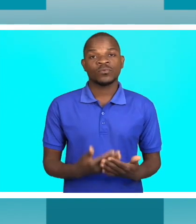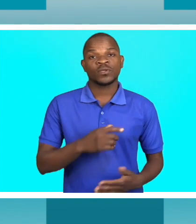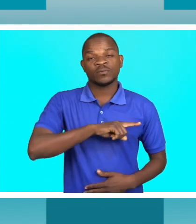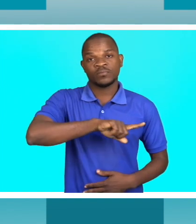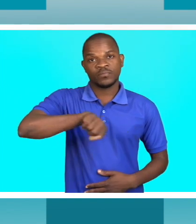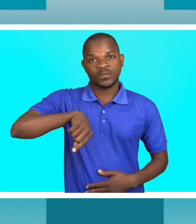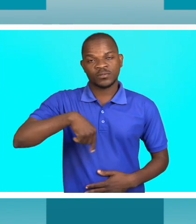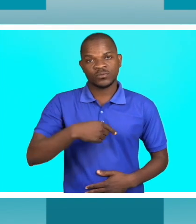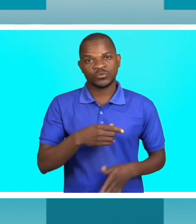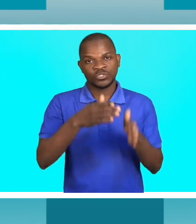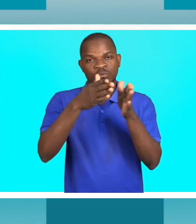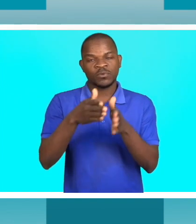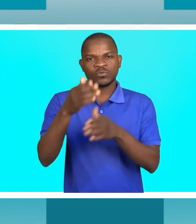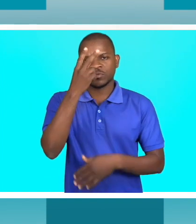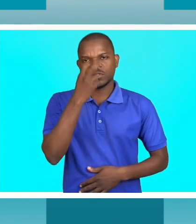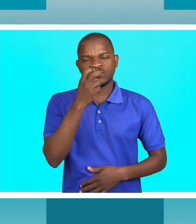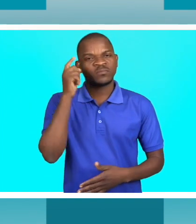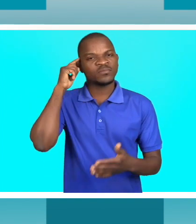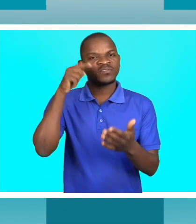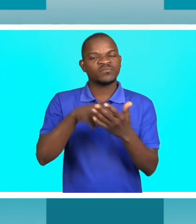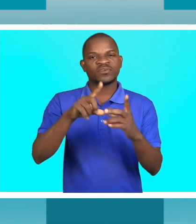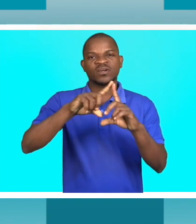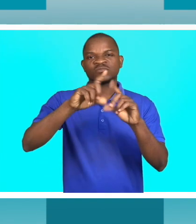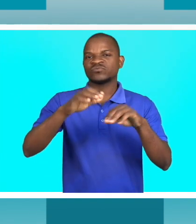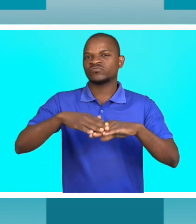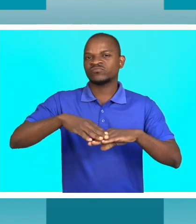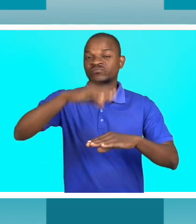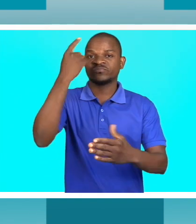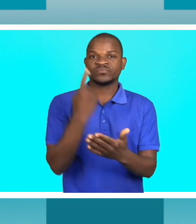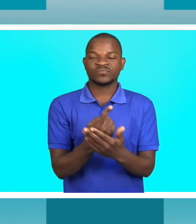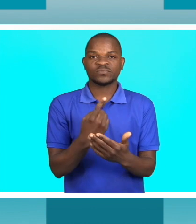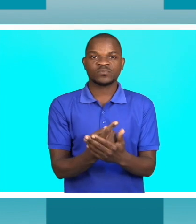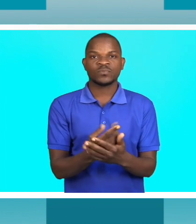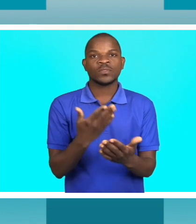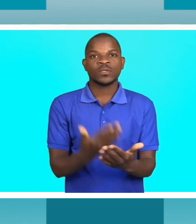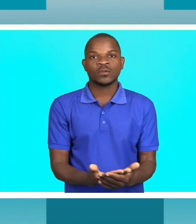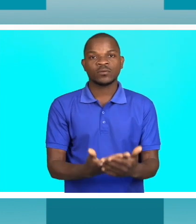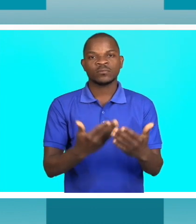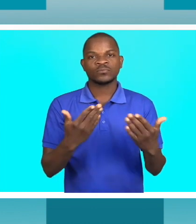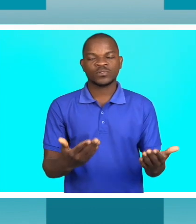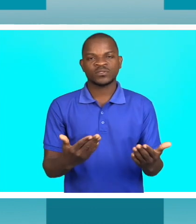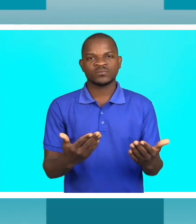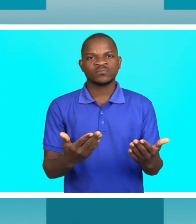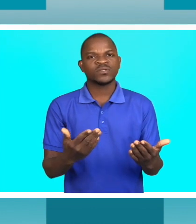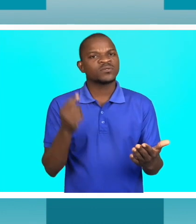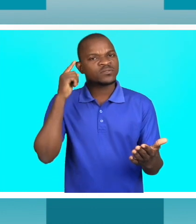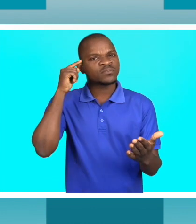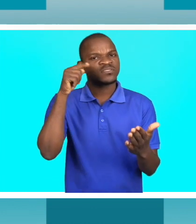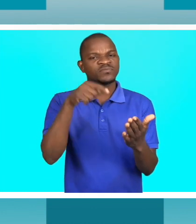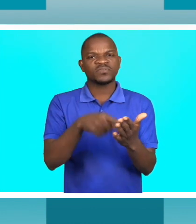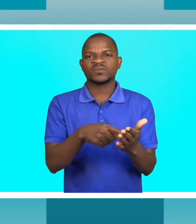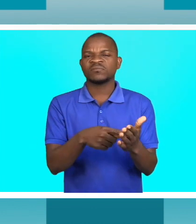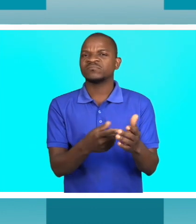Para nós, representa um grande ganho porque é mais